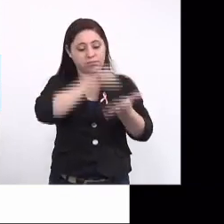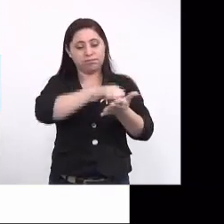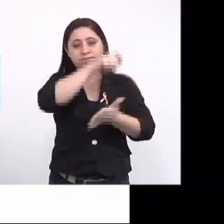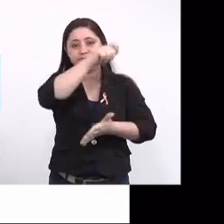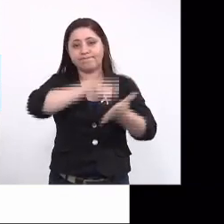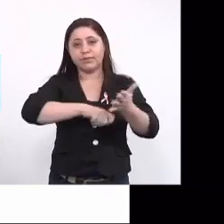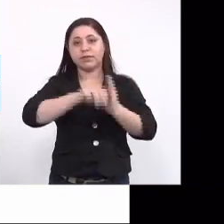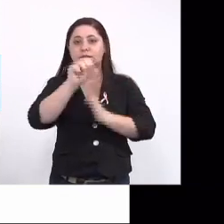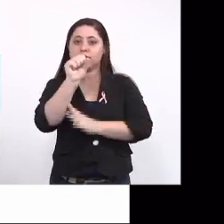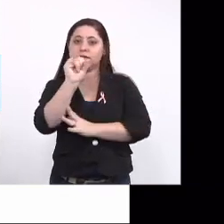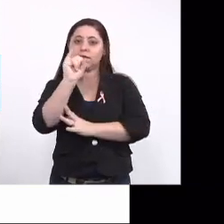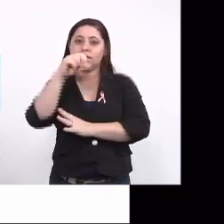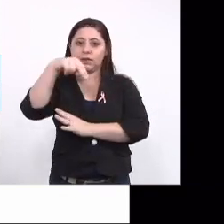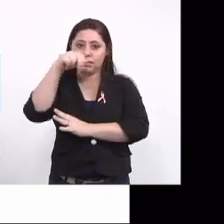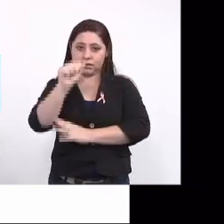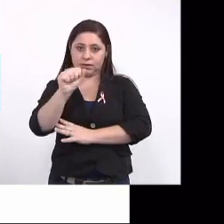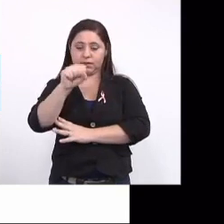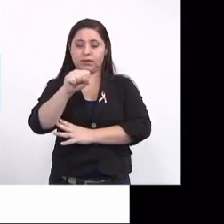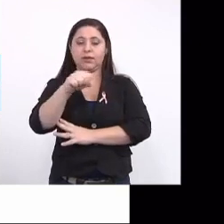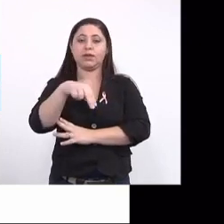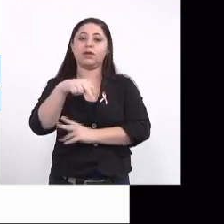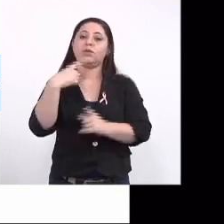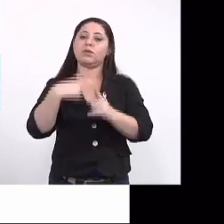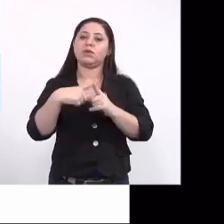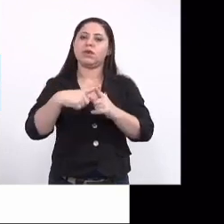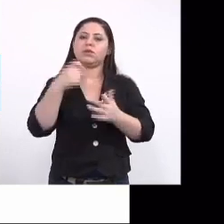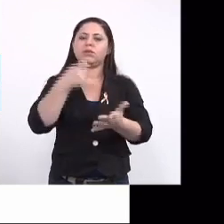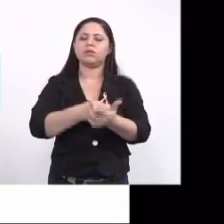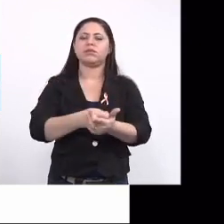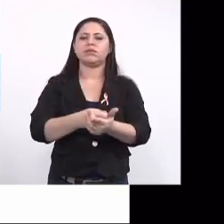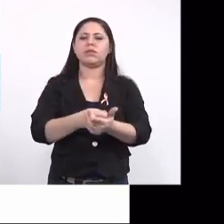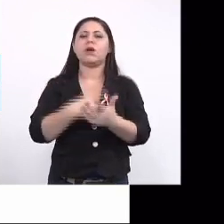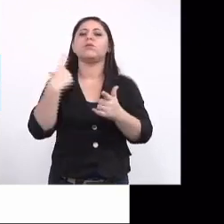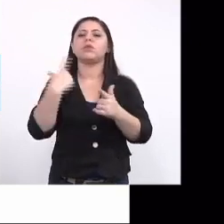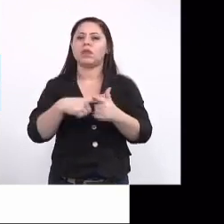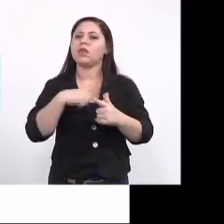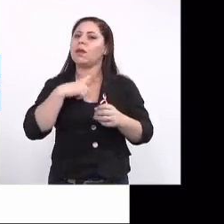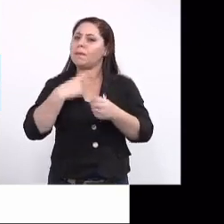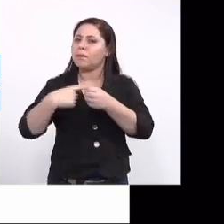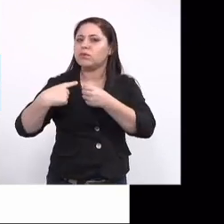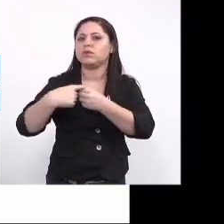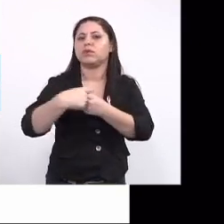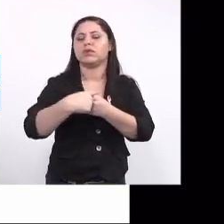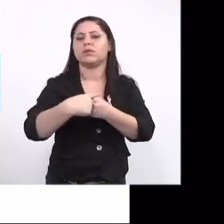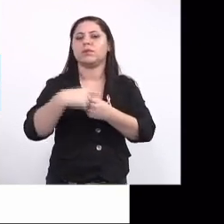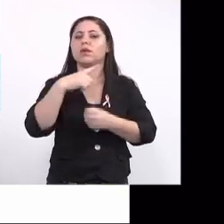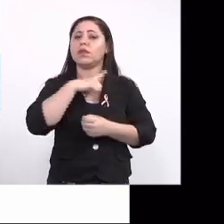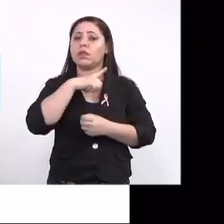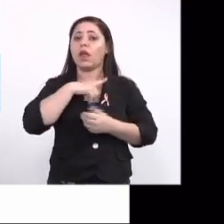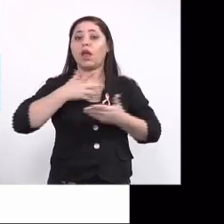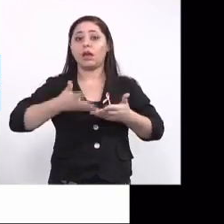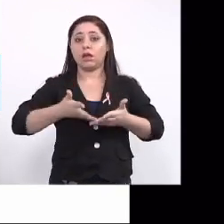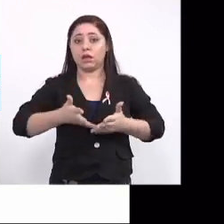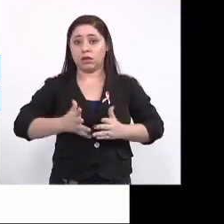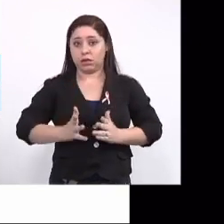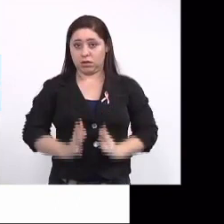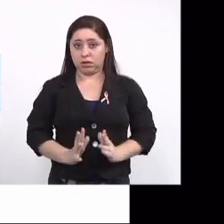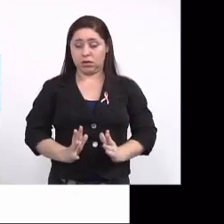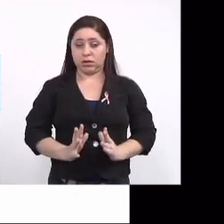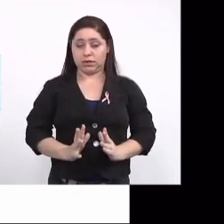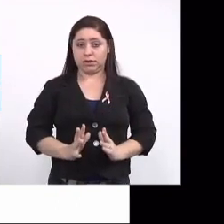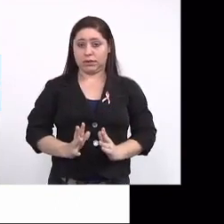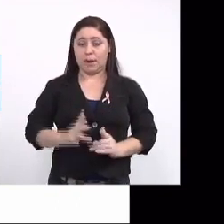no SINAM. Eu digo obrigatoriamente, porque eu vou mostrar daqui a pouco que tem município que tenha criança com